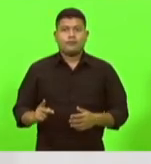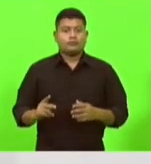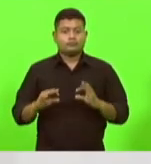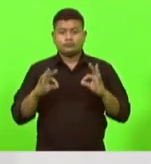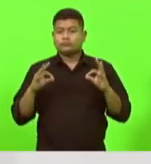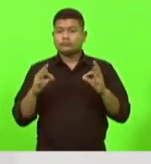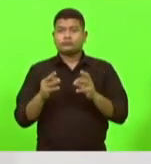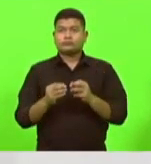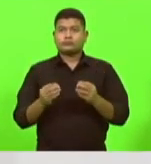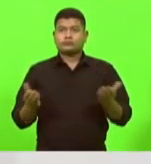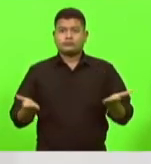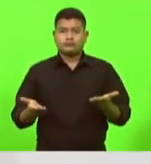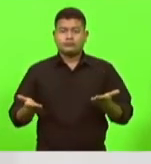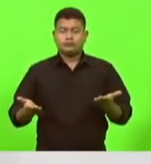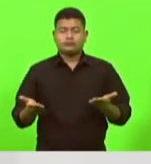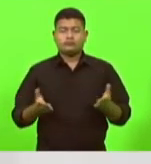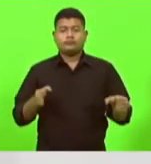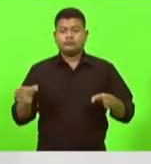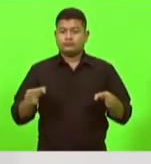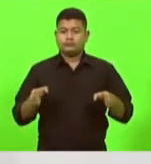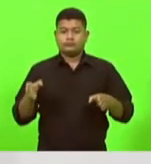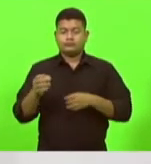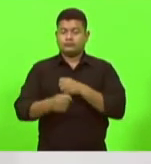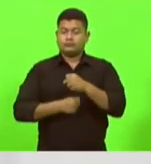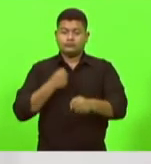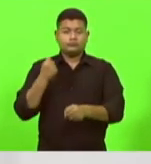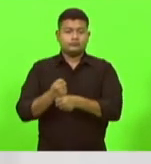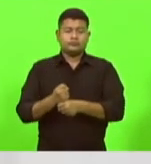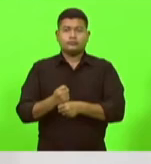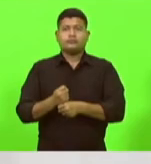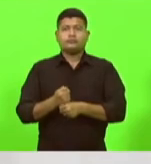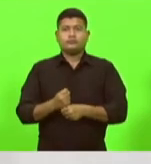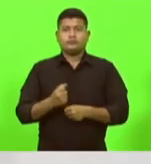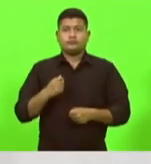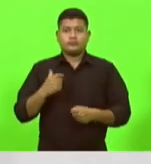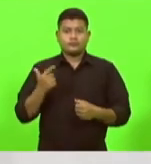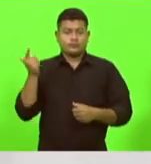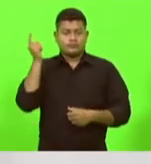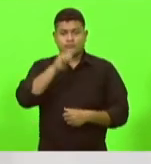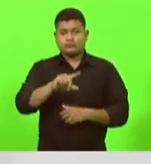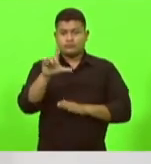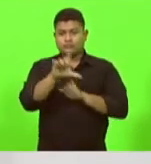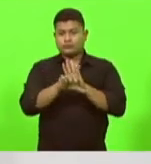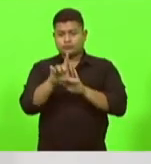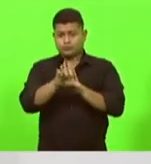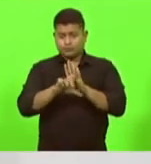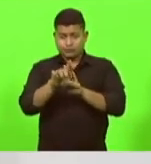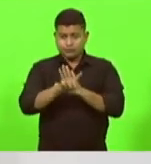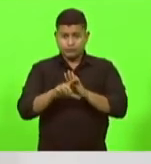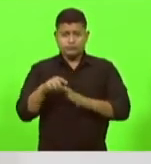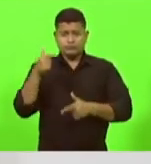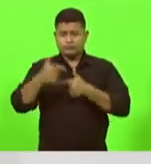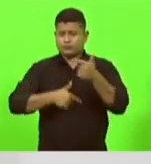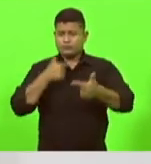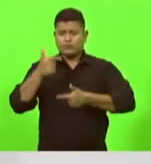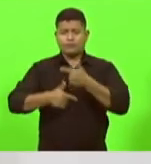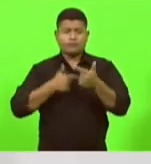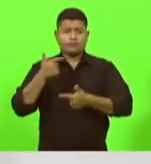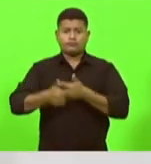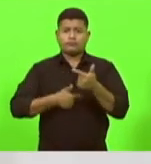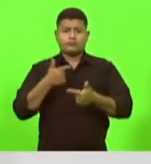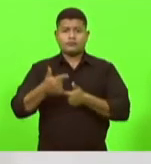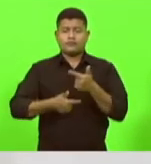nesse ano, possam ter mais condições de legislar, de trabalhar, de praticar,